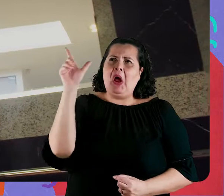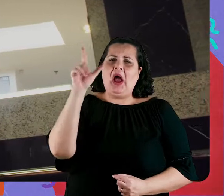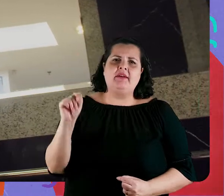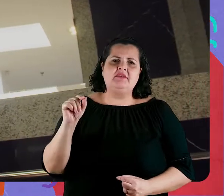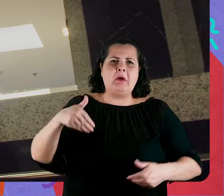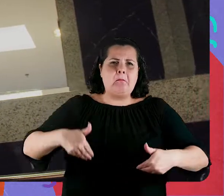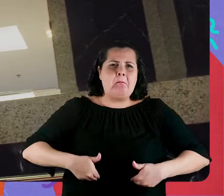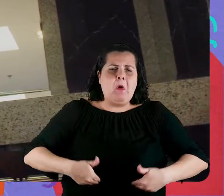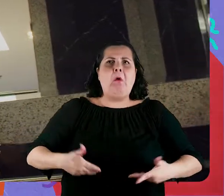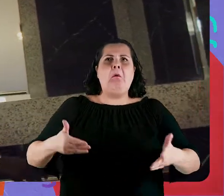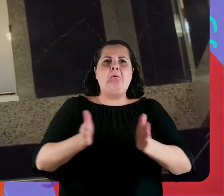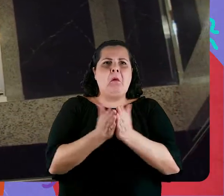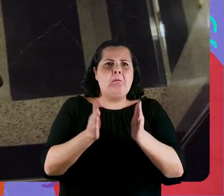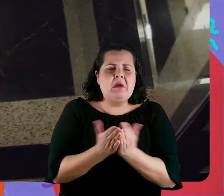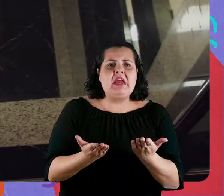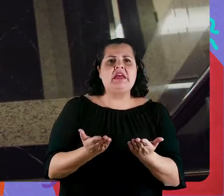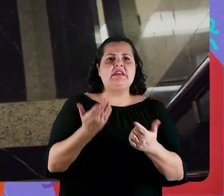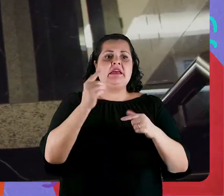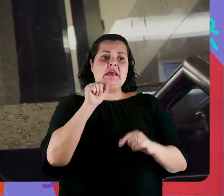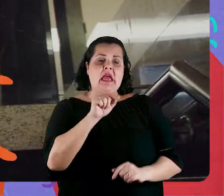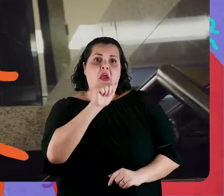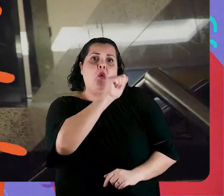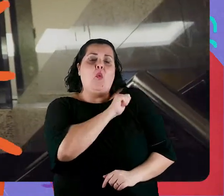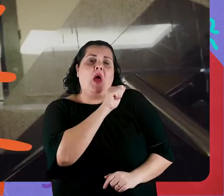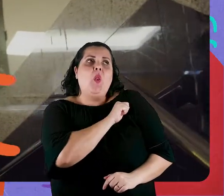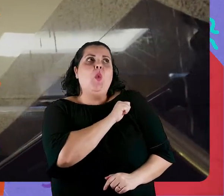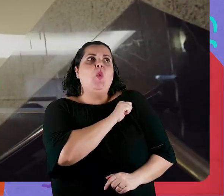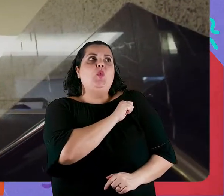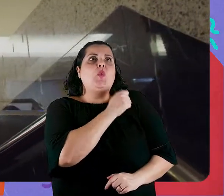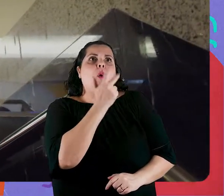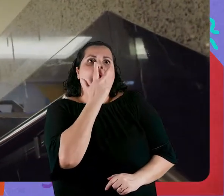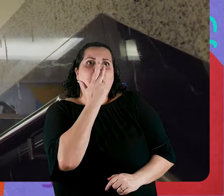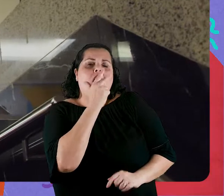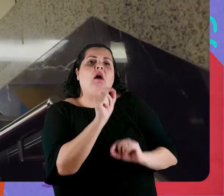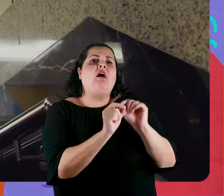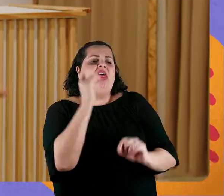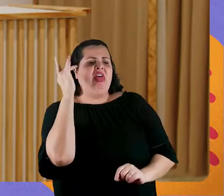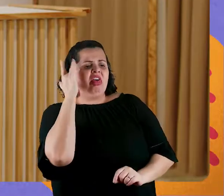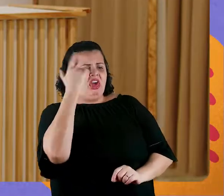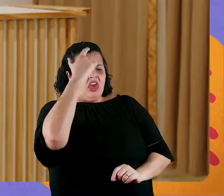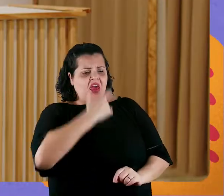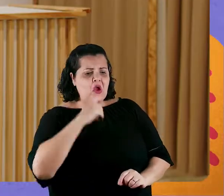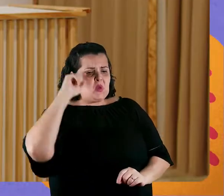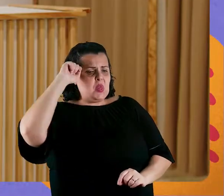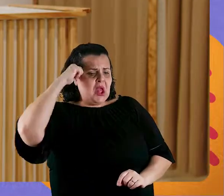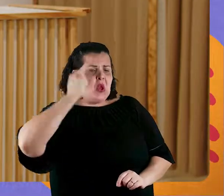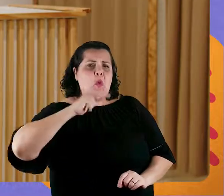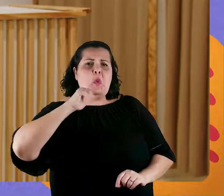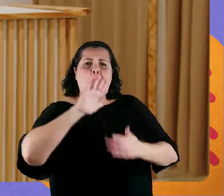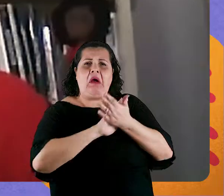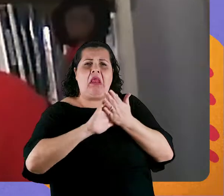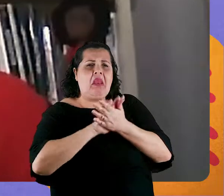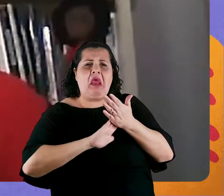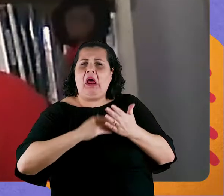África. Isso acaba refletindo no próprio aluno, né? Porque você faz a pessoa negra acreditar que ela nunca produziu nada de útil, nada de relevante para a história